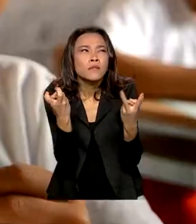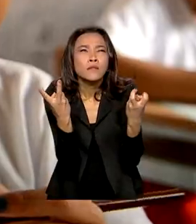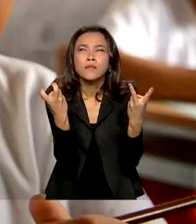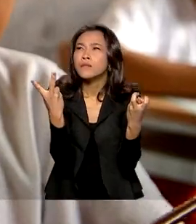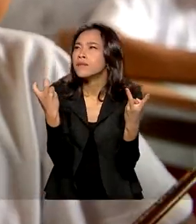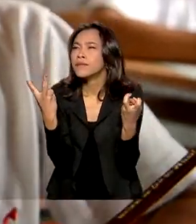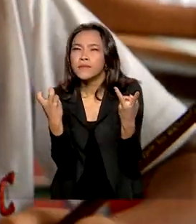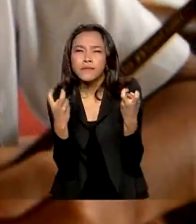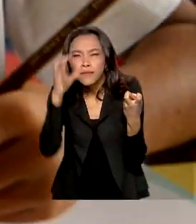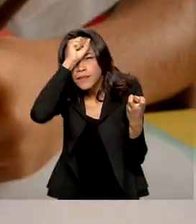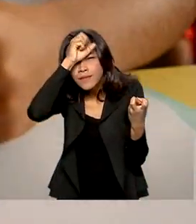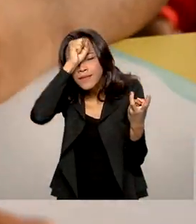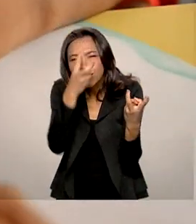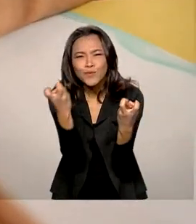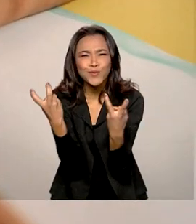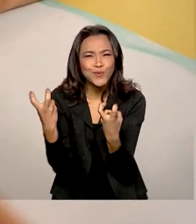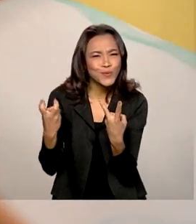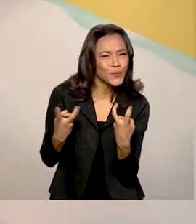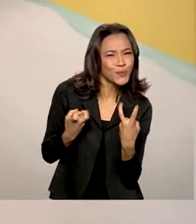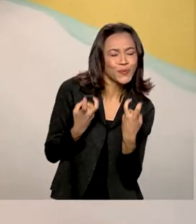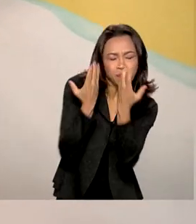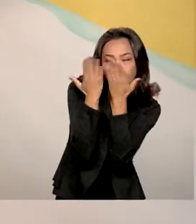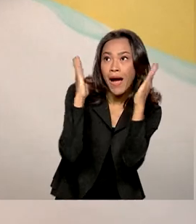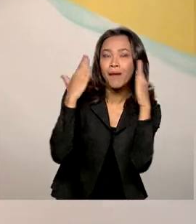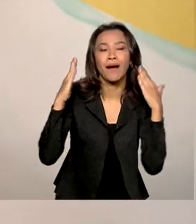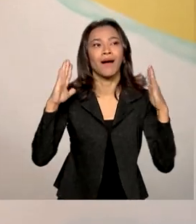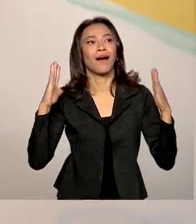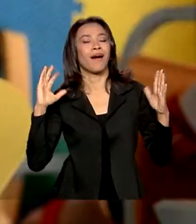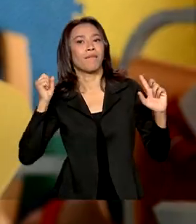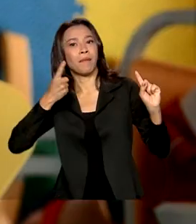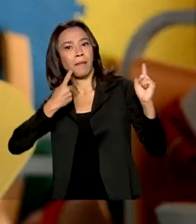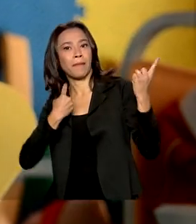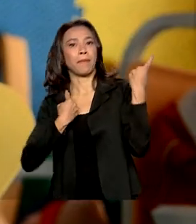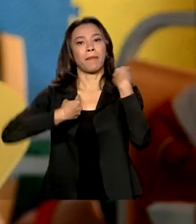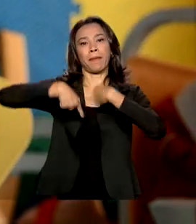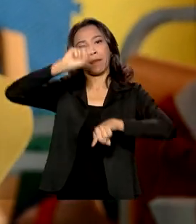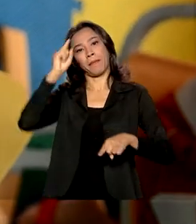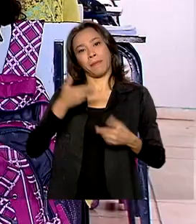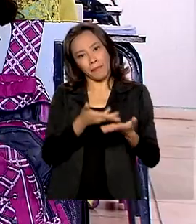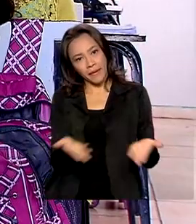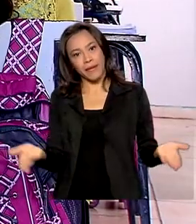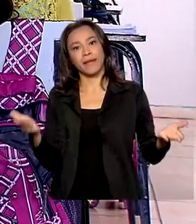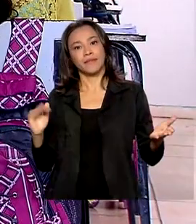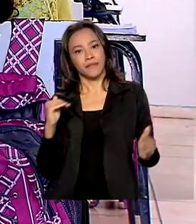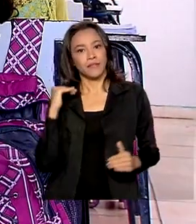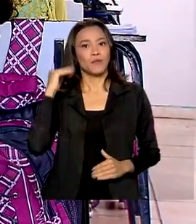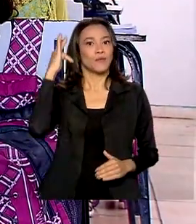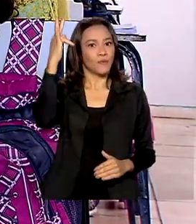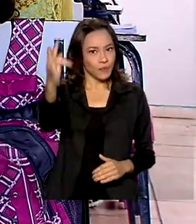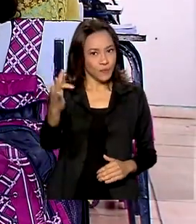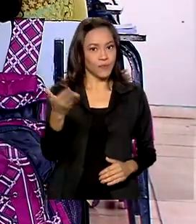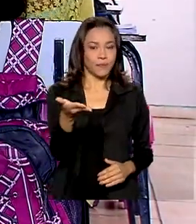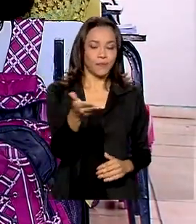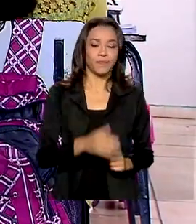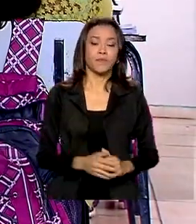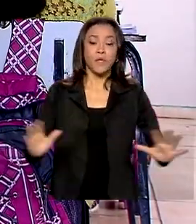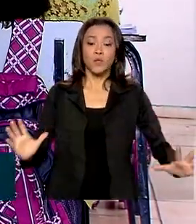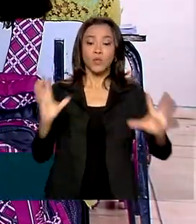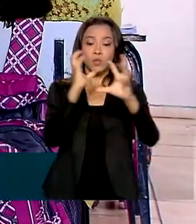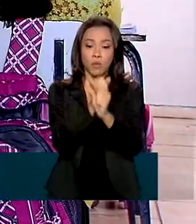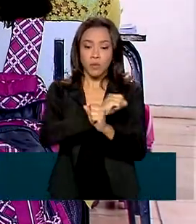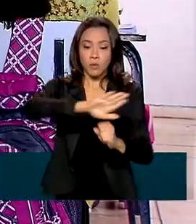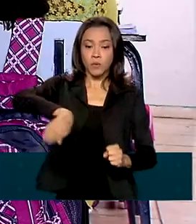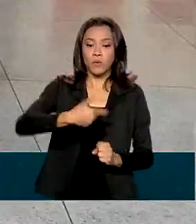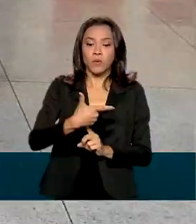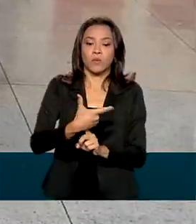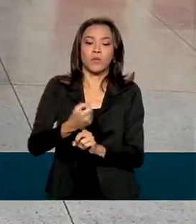mundo e que abre as portas para o sucesso da fase adulta. Ao todo, serão 200 horas